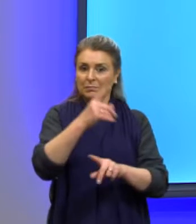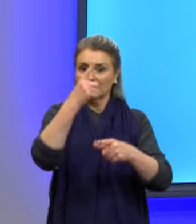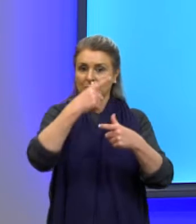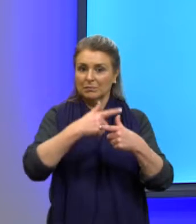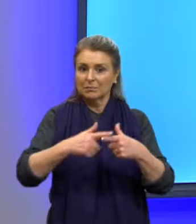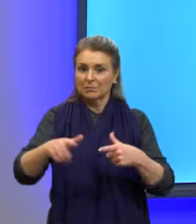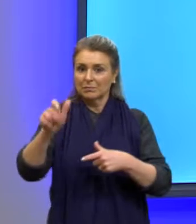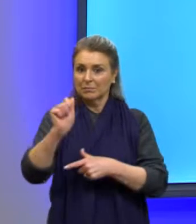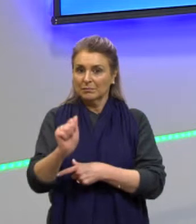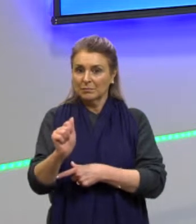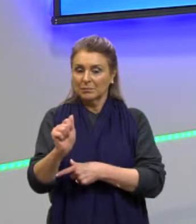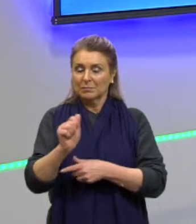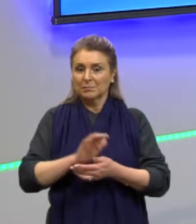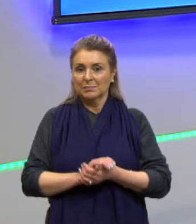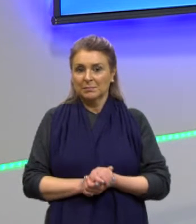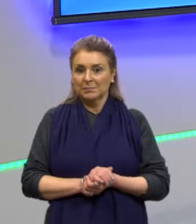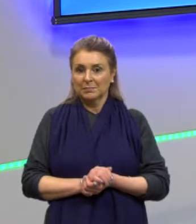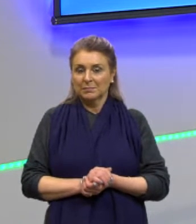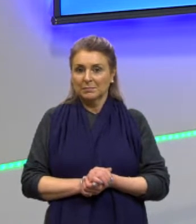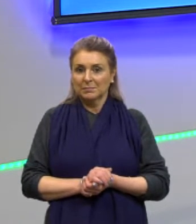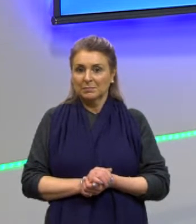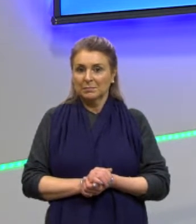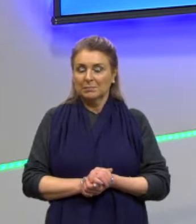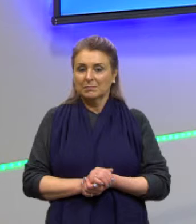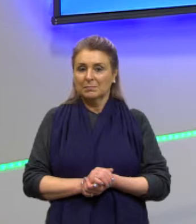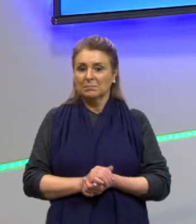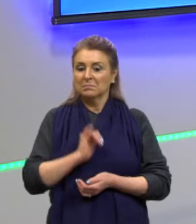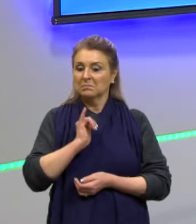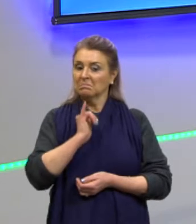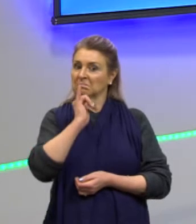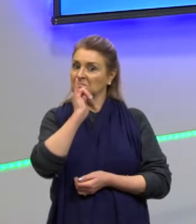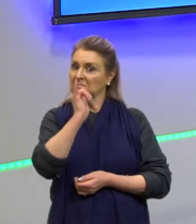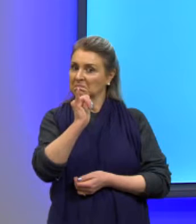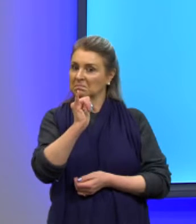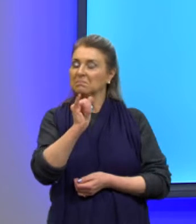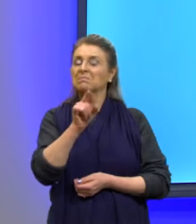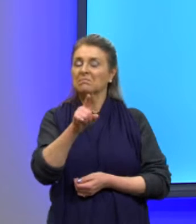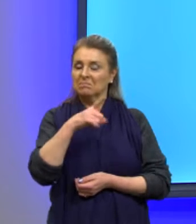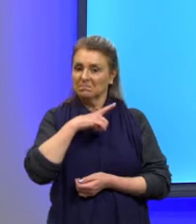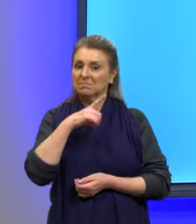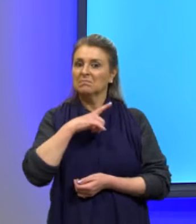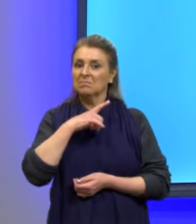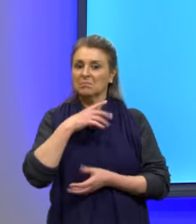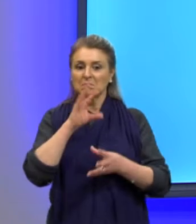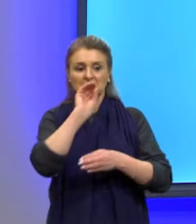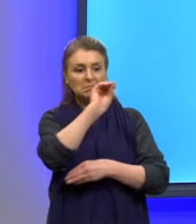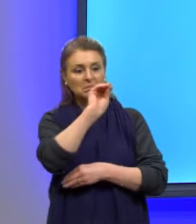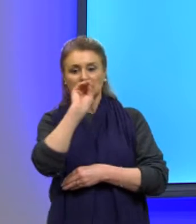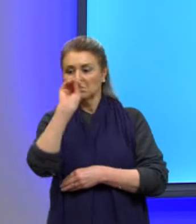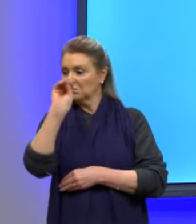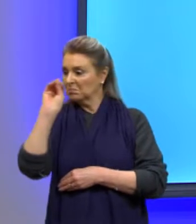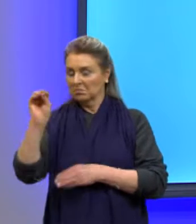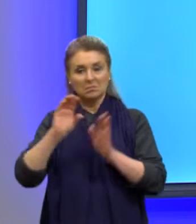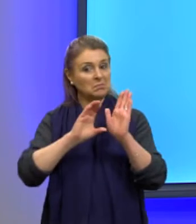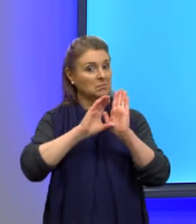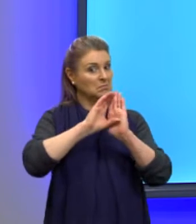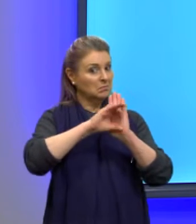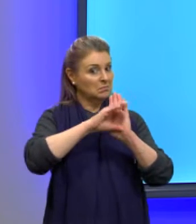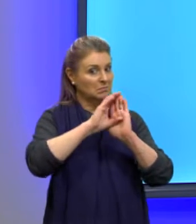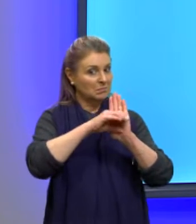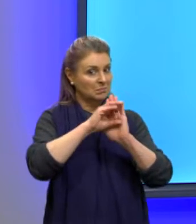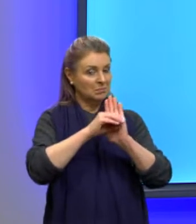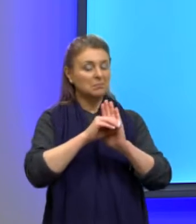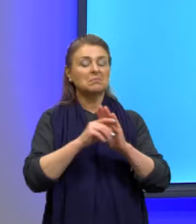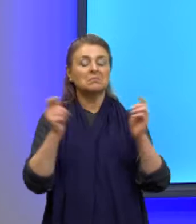pelo termo A. Com isso, eu digo para vocês que vocês têm um apanhado de conceitos que